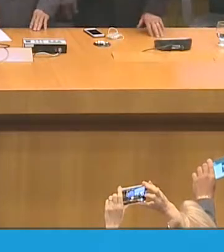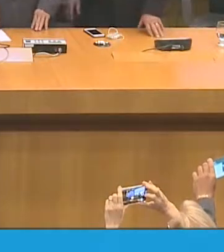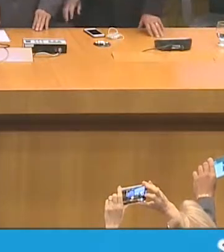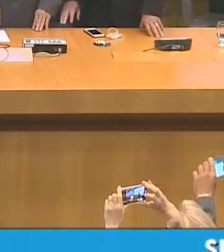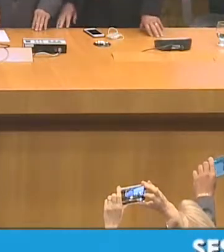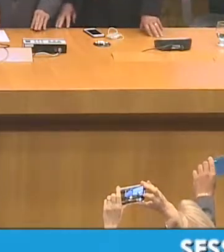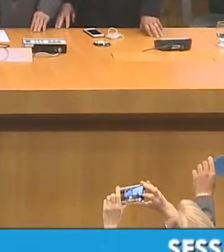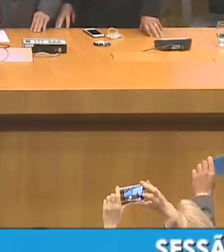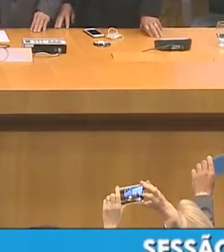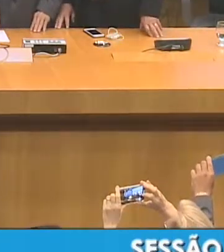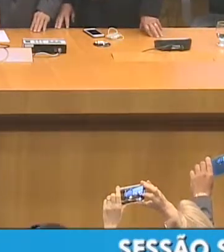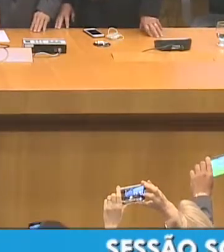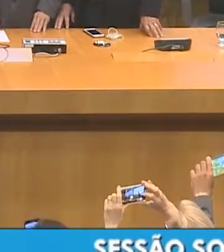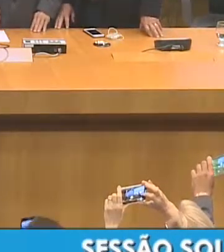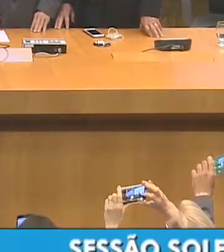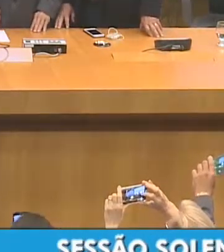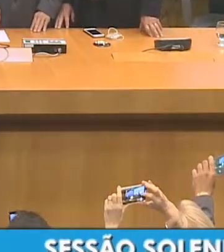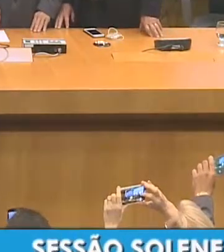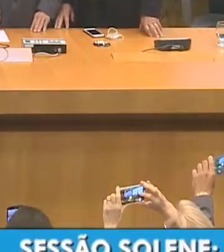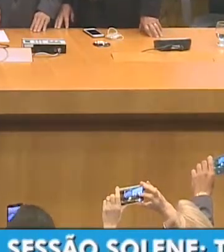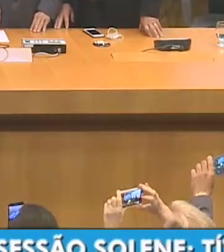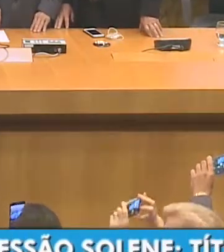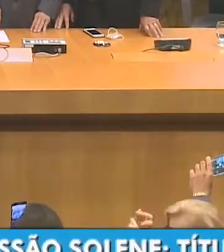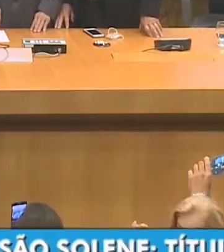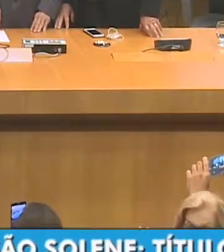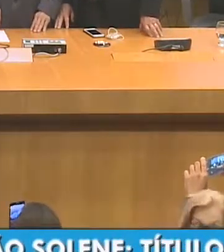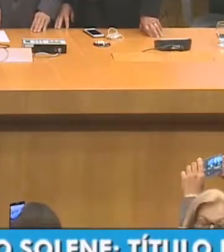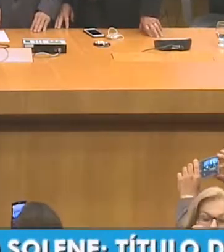Obrigado. Amém.